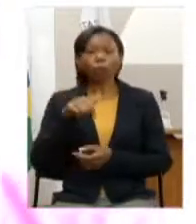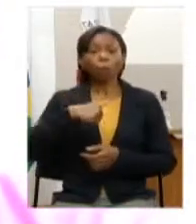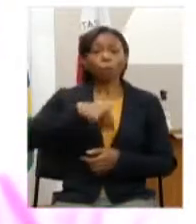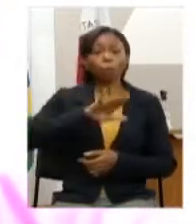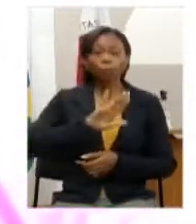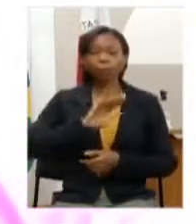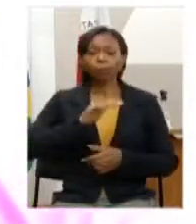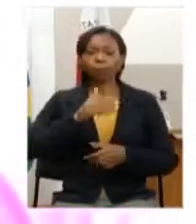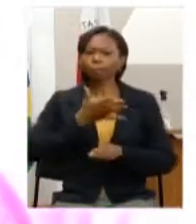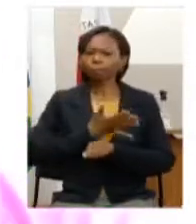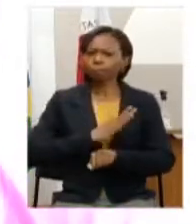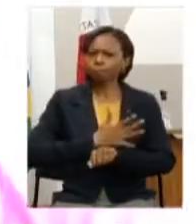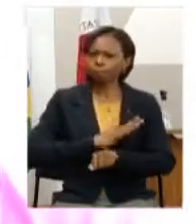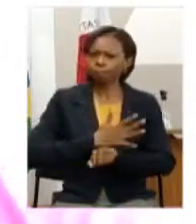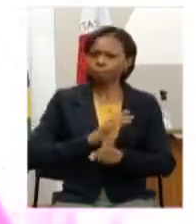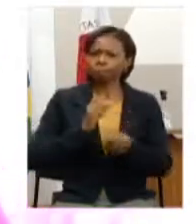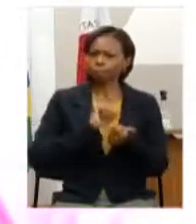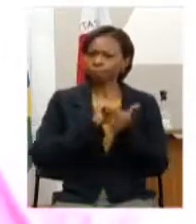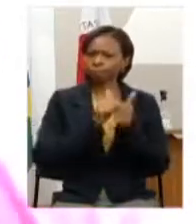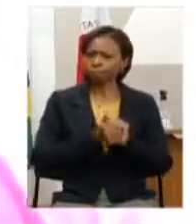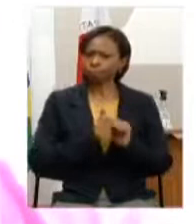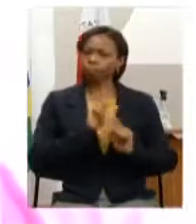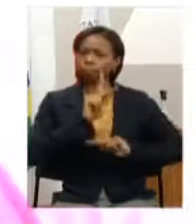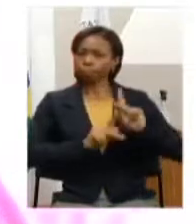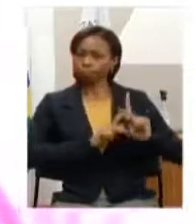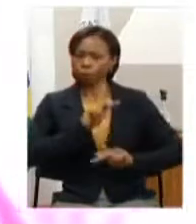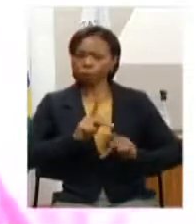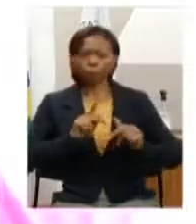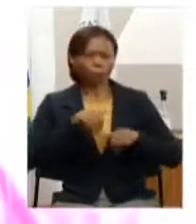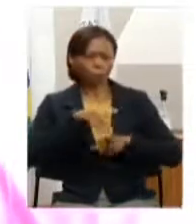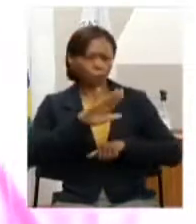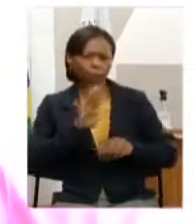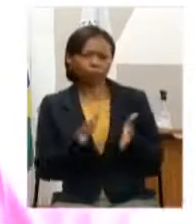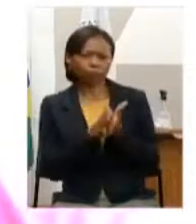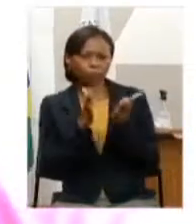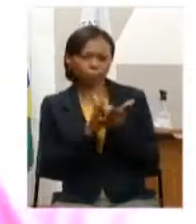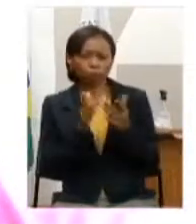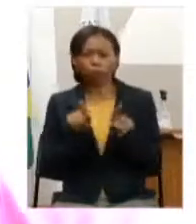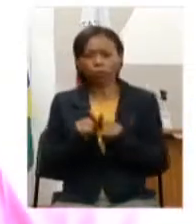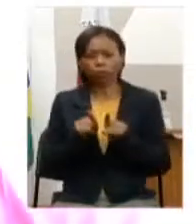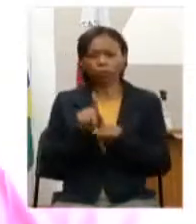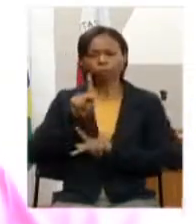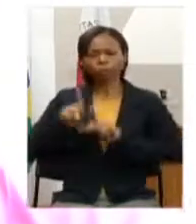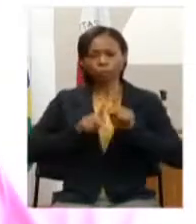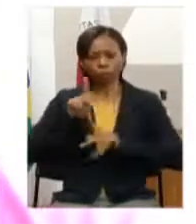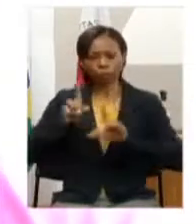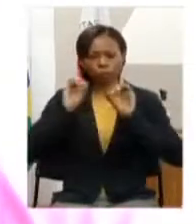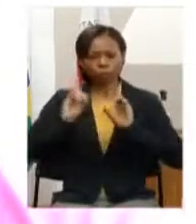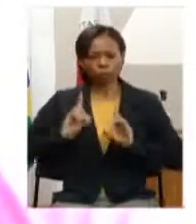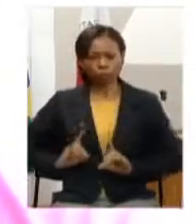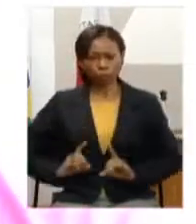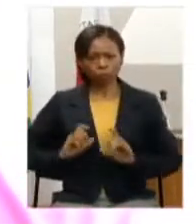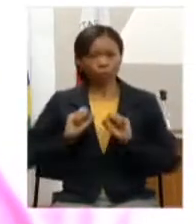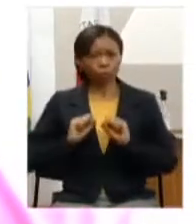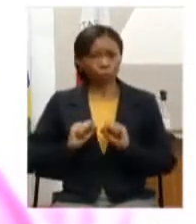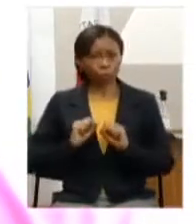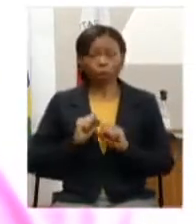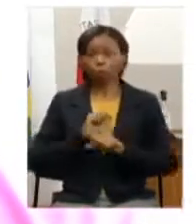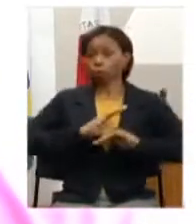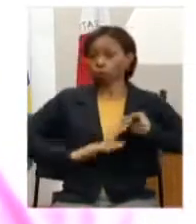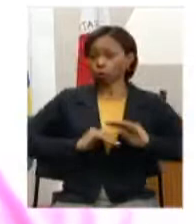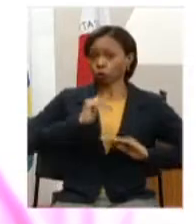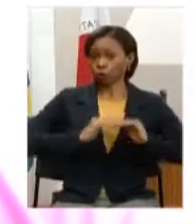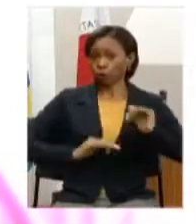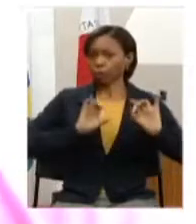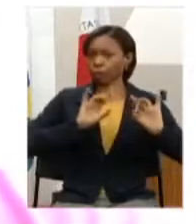vulnerabilidade social e para pessoas com deficiência com acompanhamento de profissionais especializados